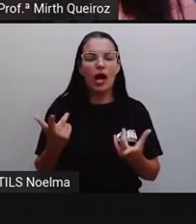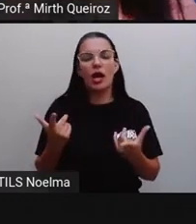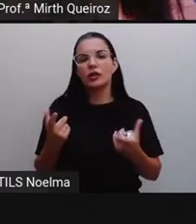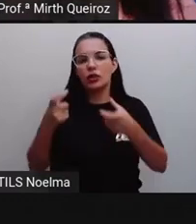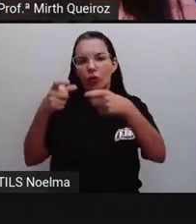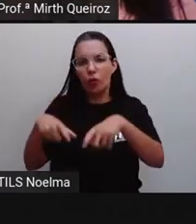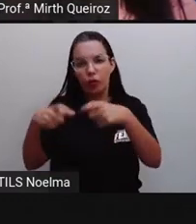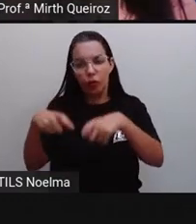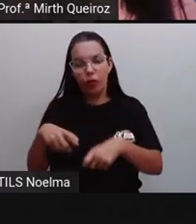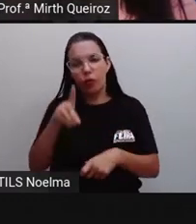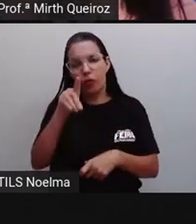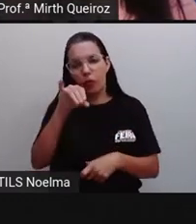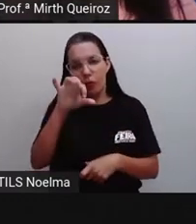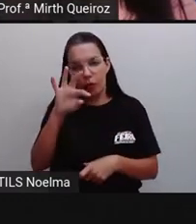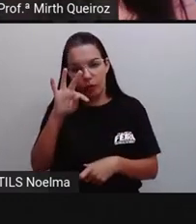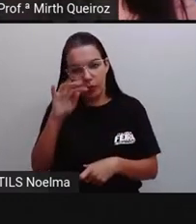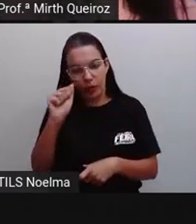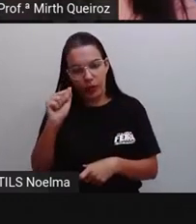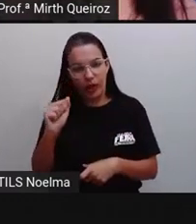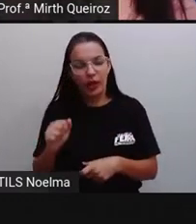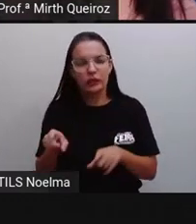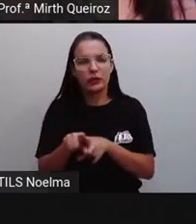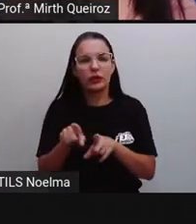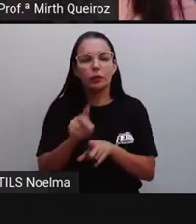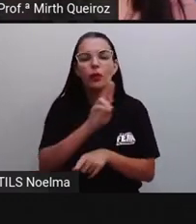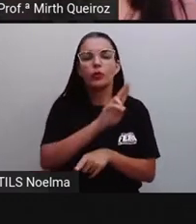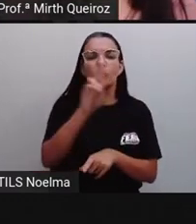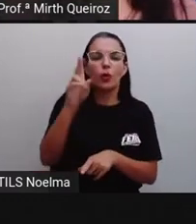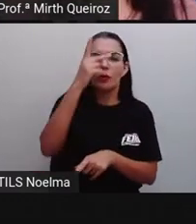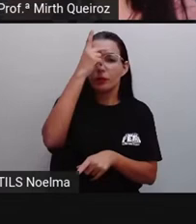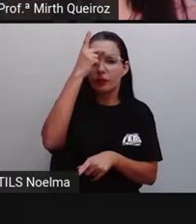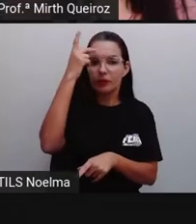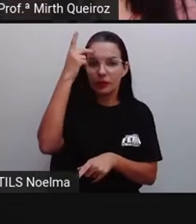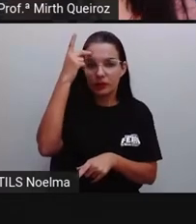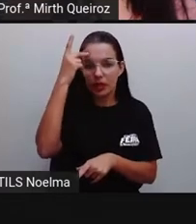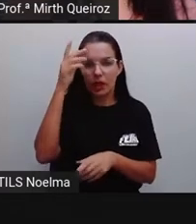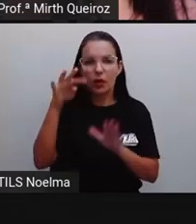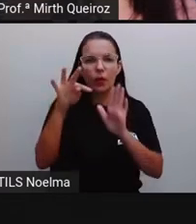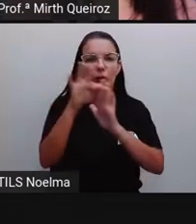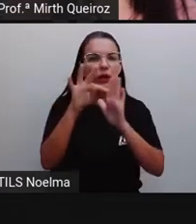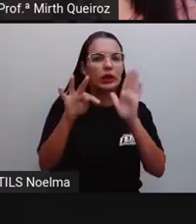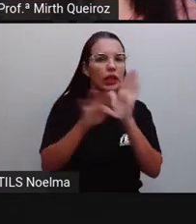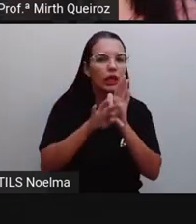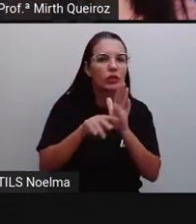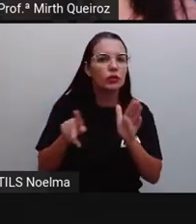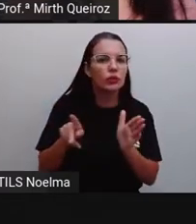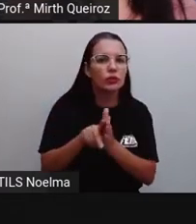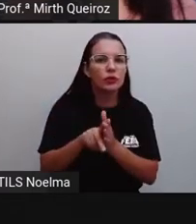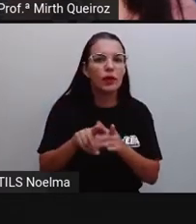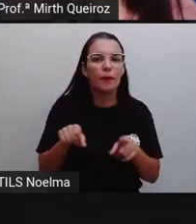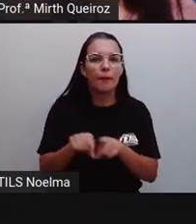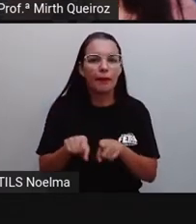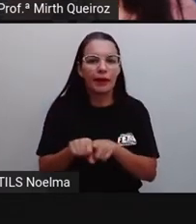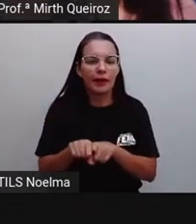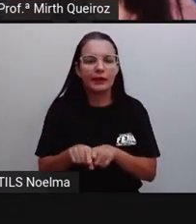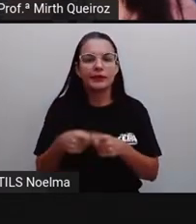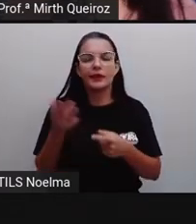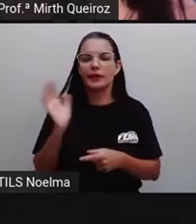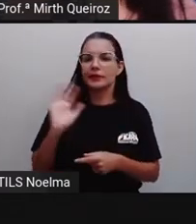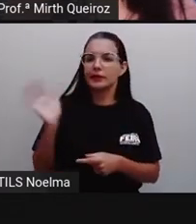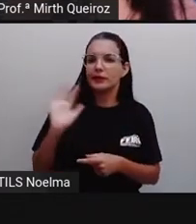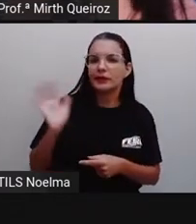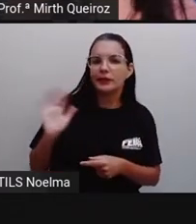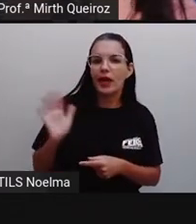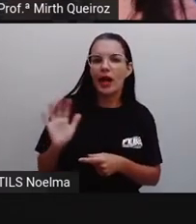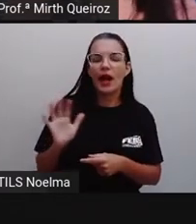destinatário que vai vir ali no vocativo, a saudação inicial, né? O corpo do texto, que é a carta em si, a saudação no